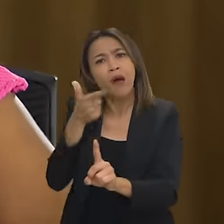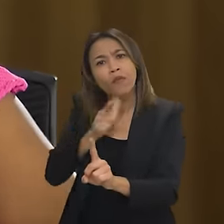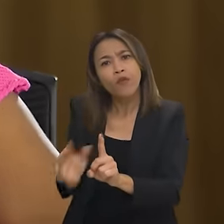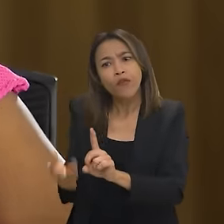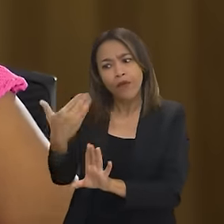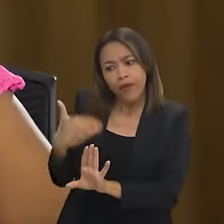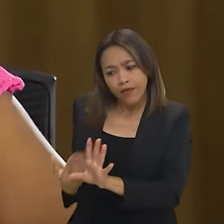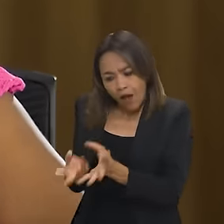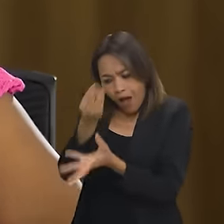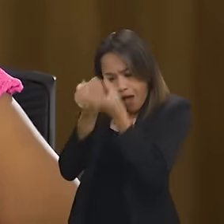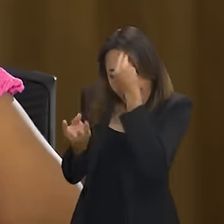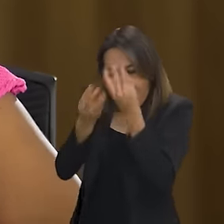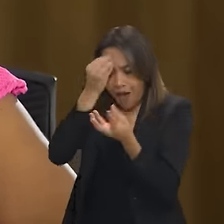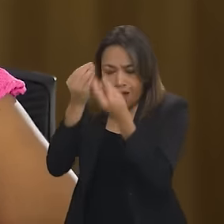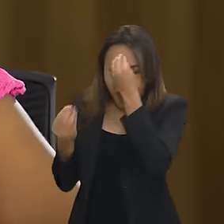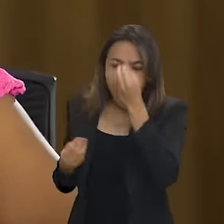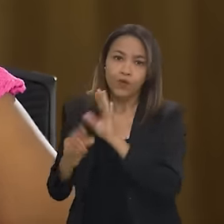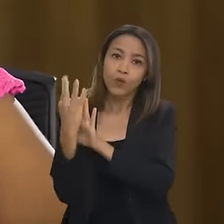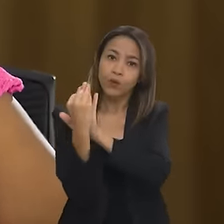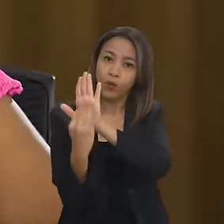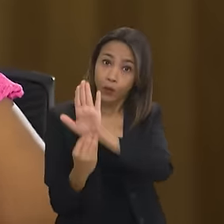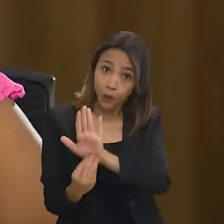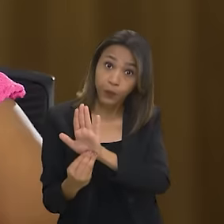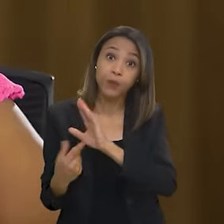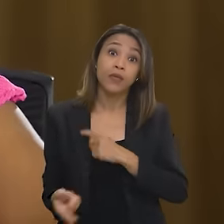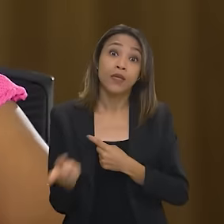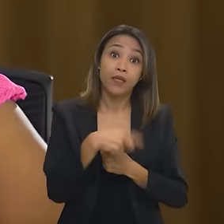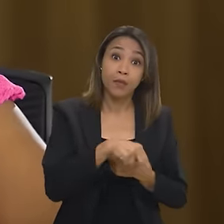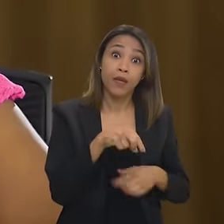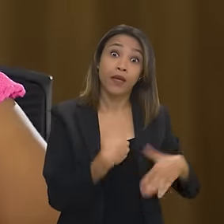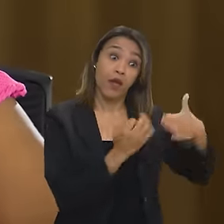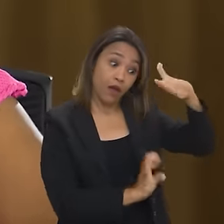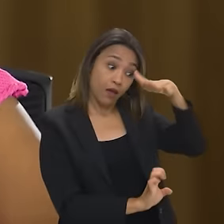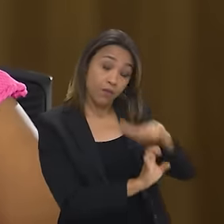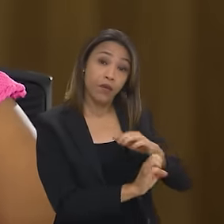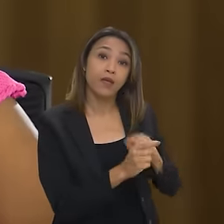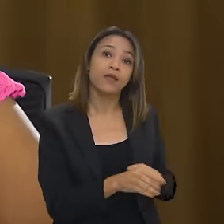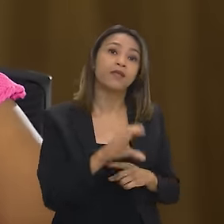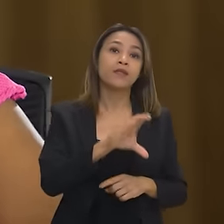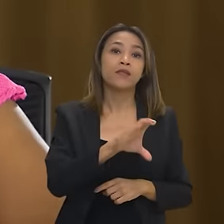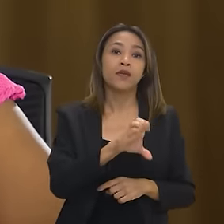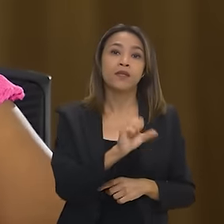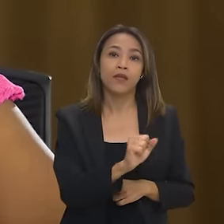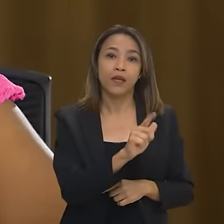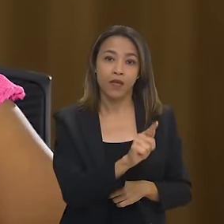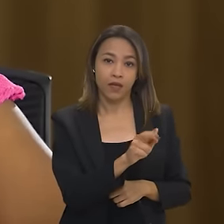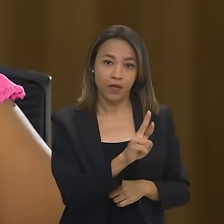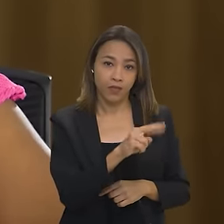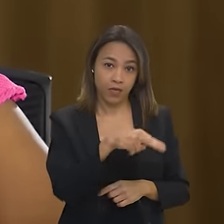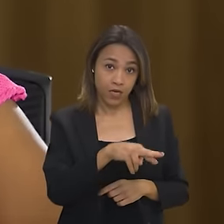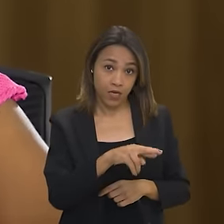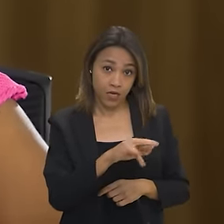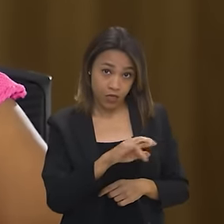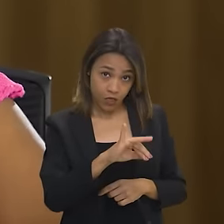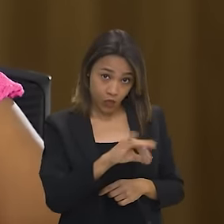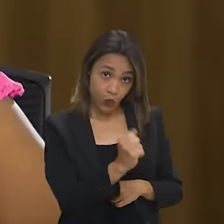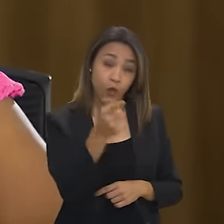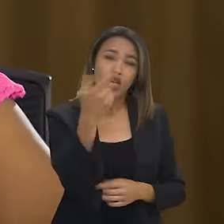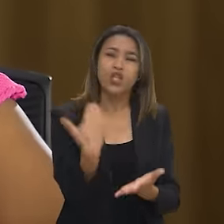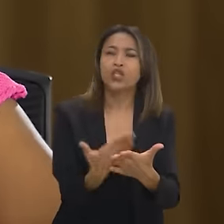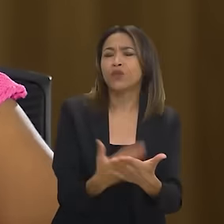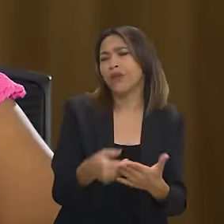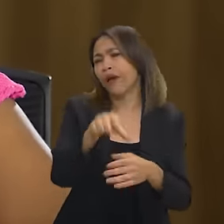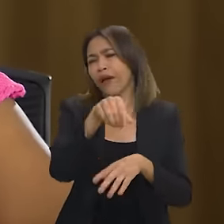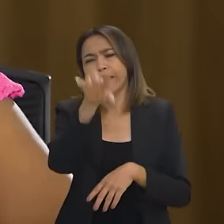conteúdos que estão no edital. E também com a Banca Sesgran Rio. Então, primeiro, o Guia Referencial do Concurso Público, estudar direito